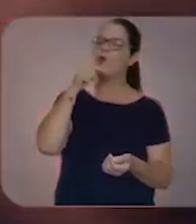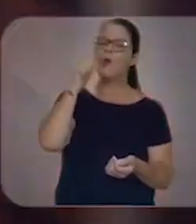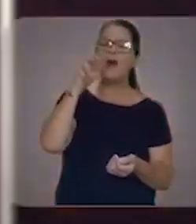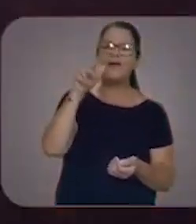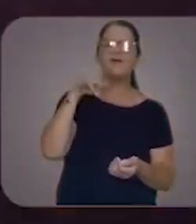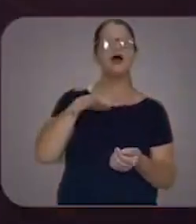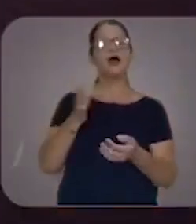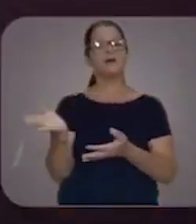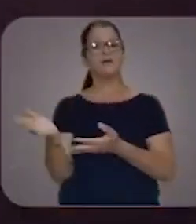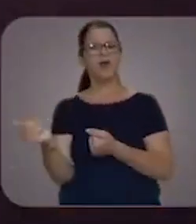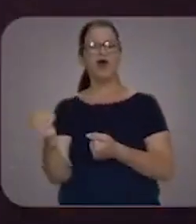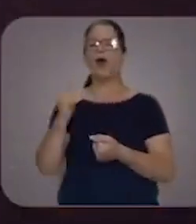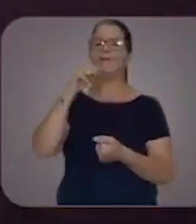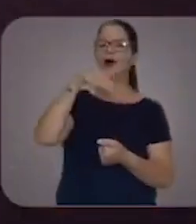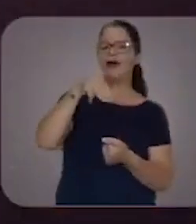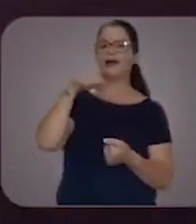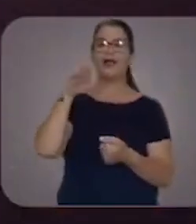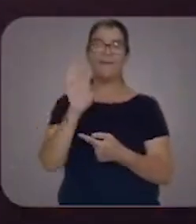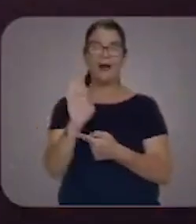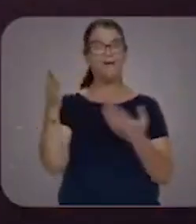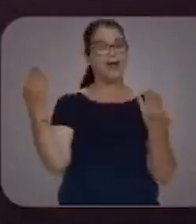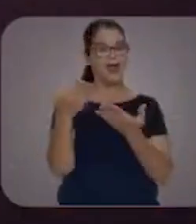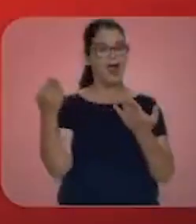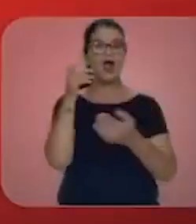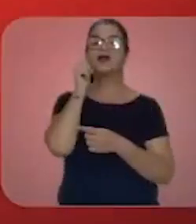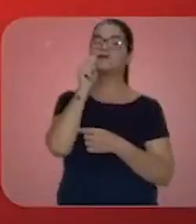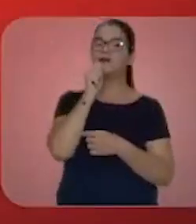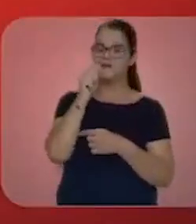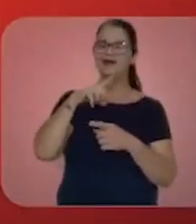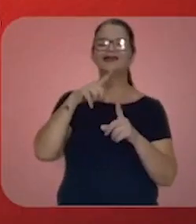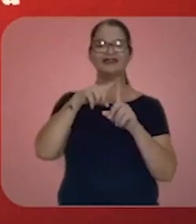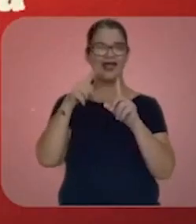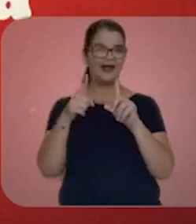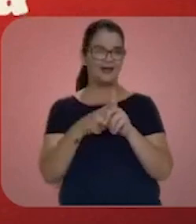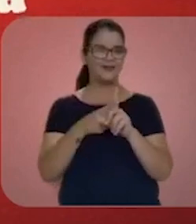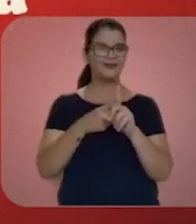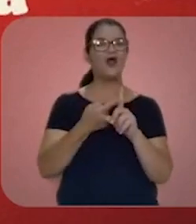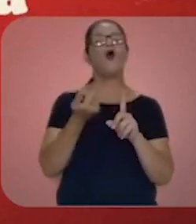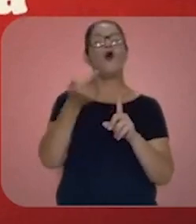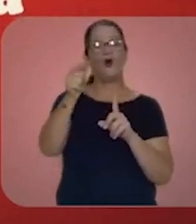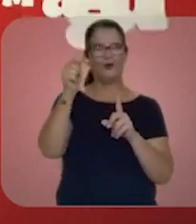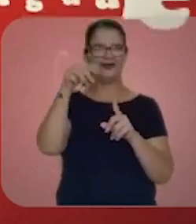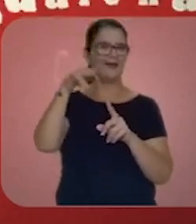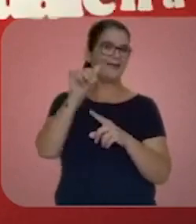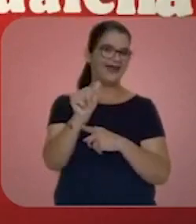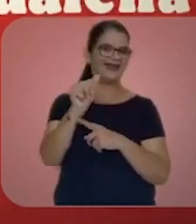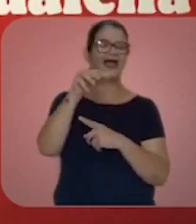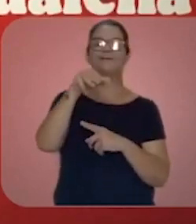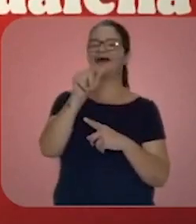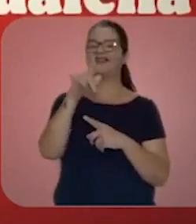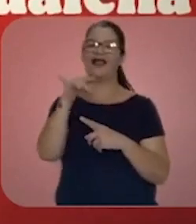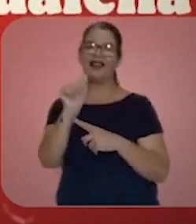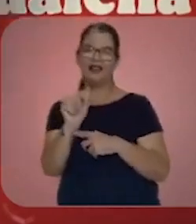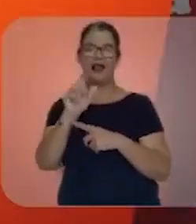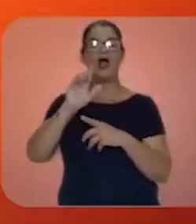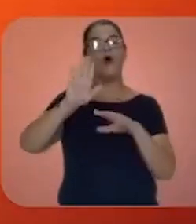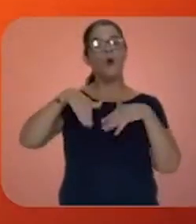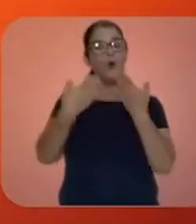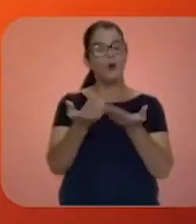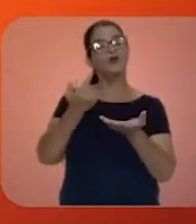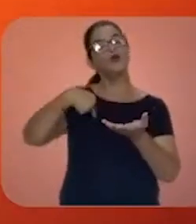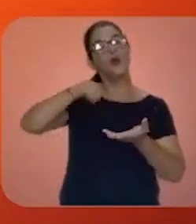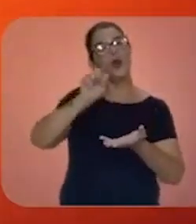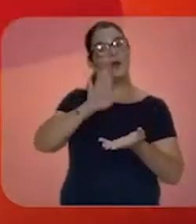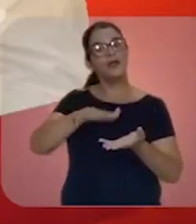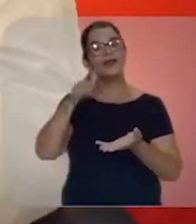uma irmã mais nova, Maria Bárbara. E agora a mamãe está esperando por outra Maria, a Madalena. Quando eu